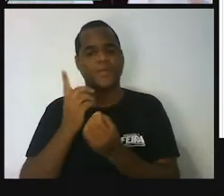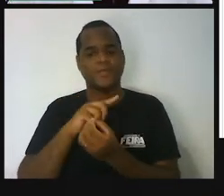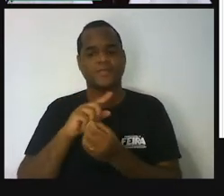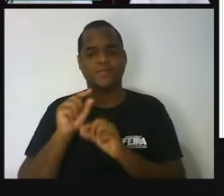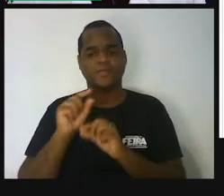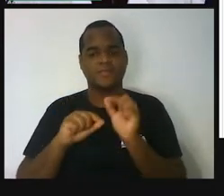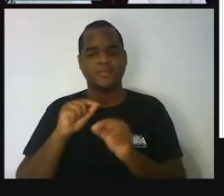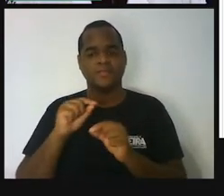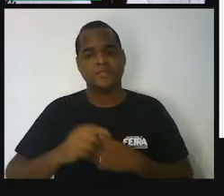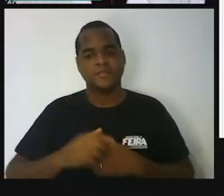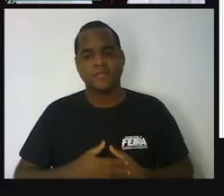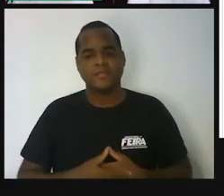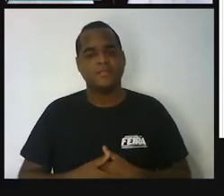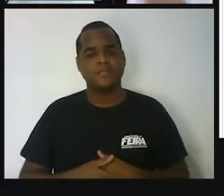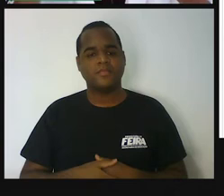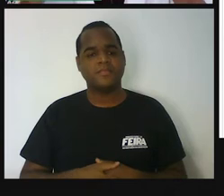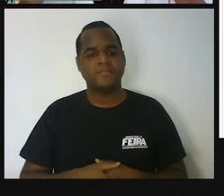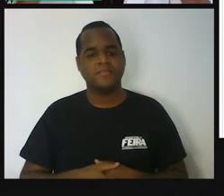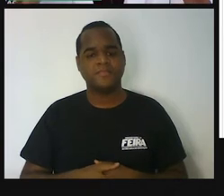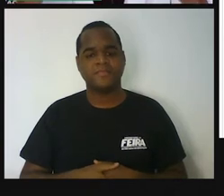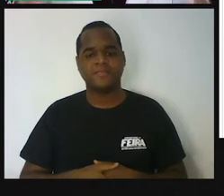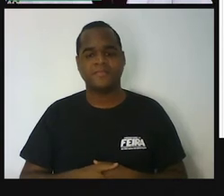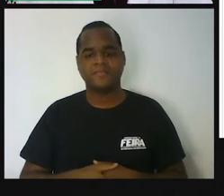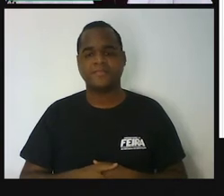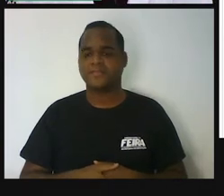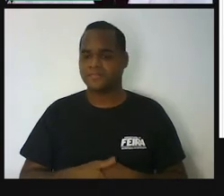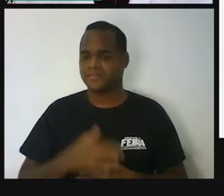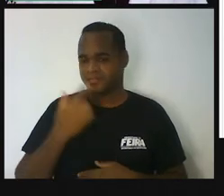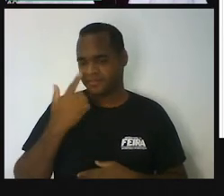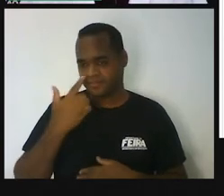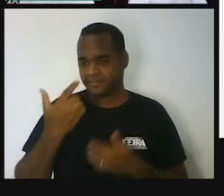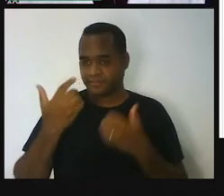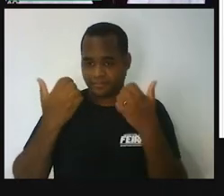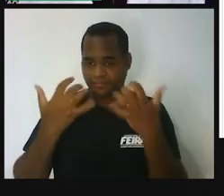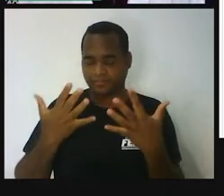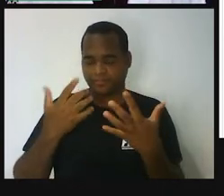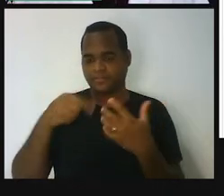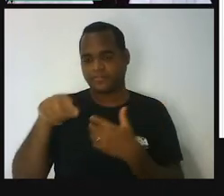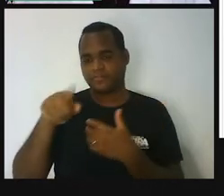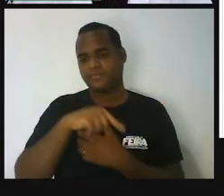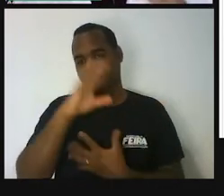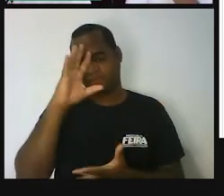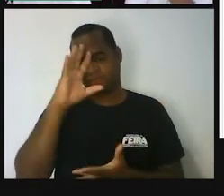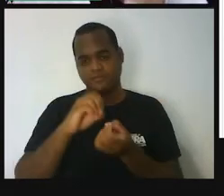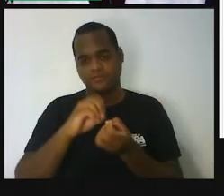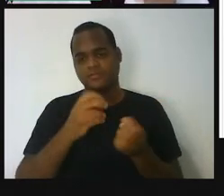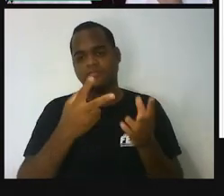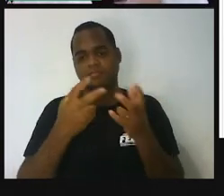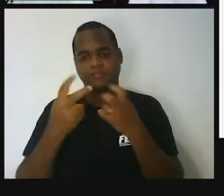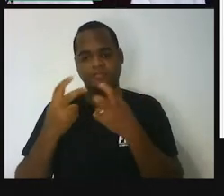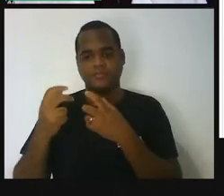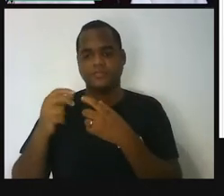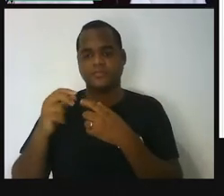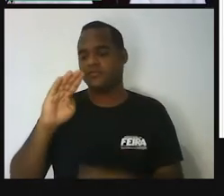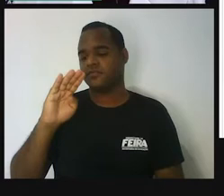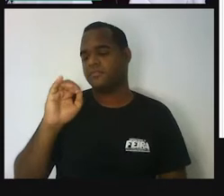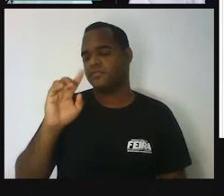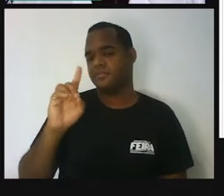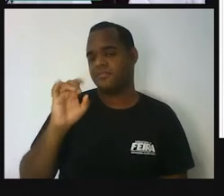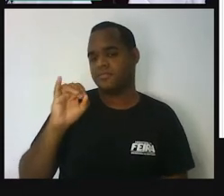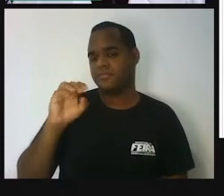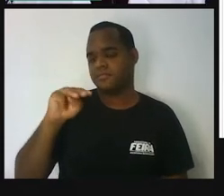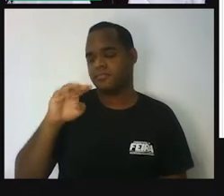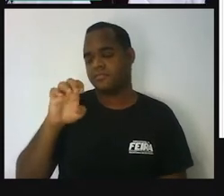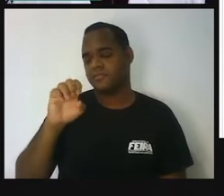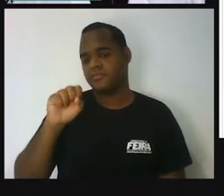parte dessas coisas, conforme a gente vê, a gente consegue perceber que essas coisas são bidimensionais.